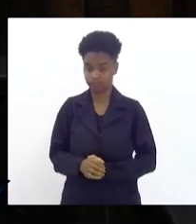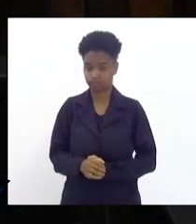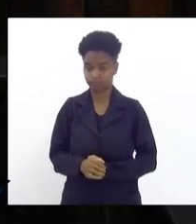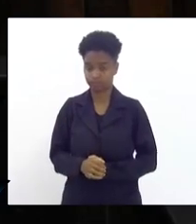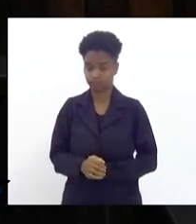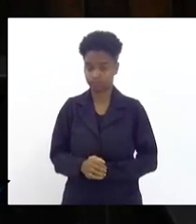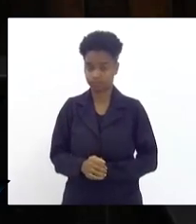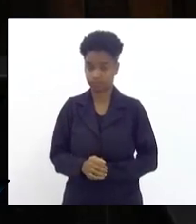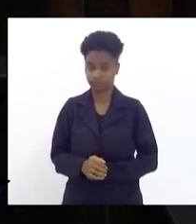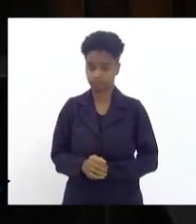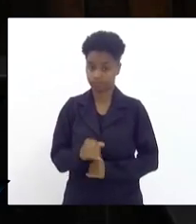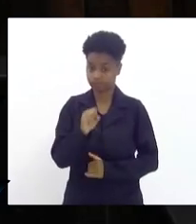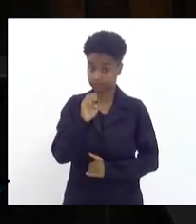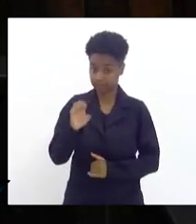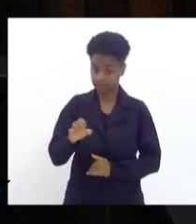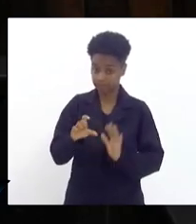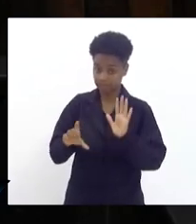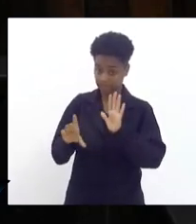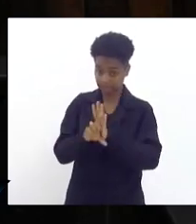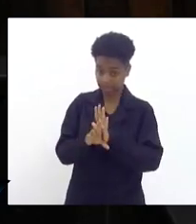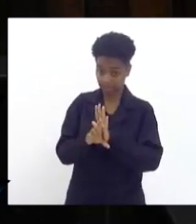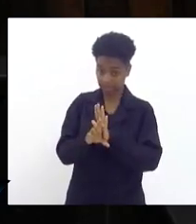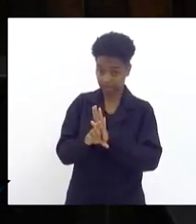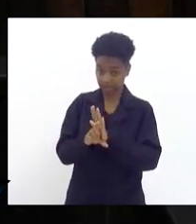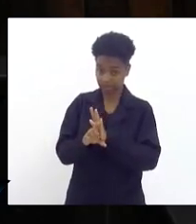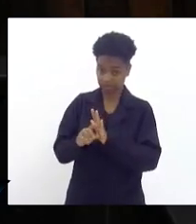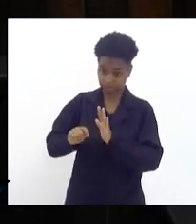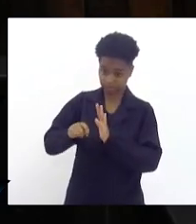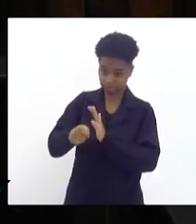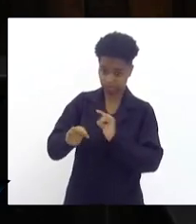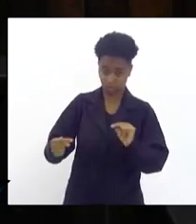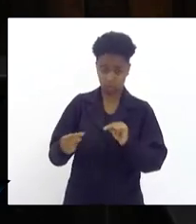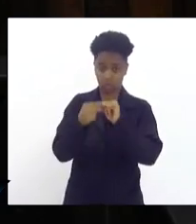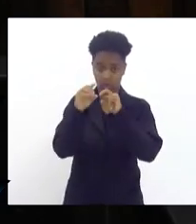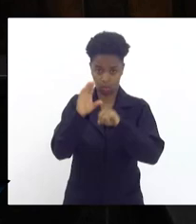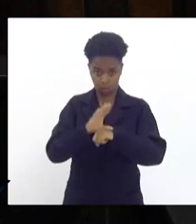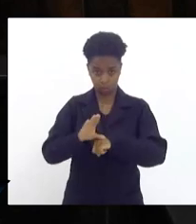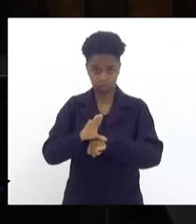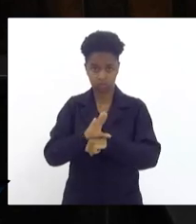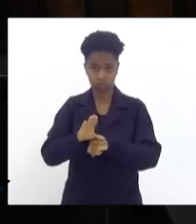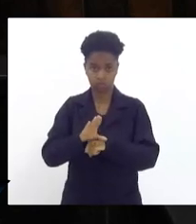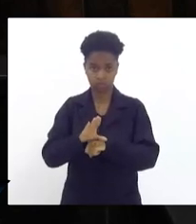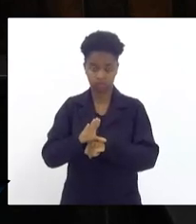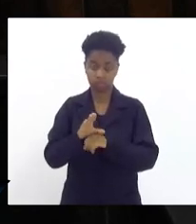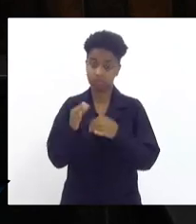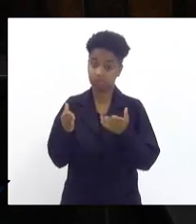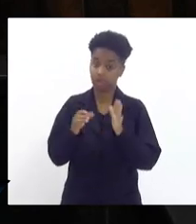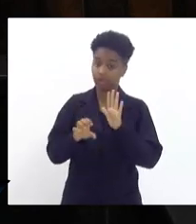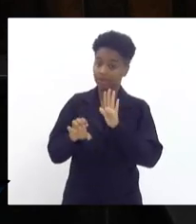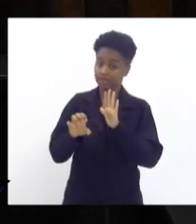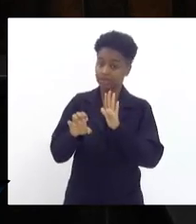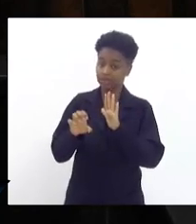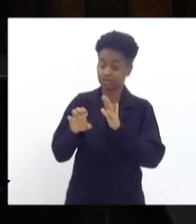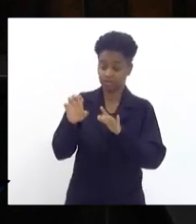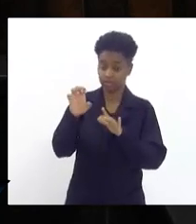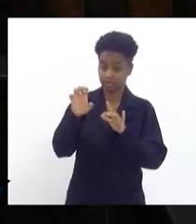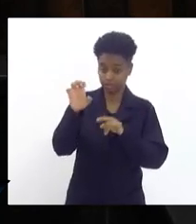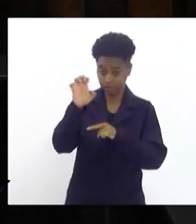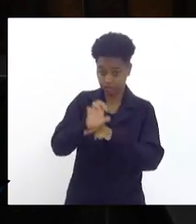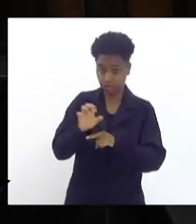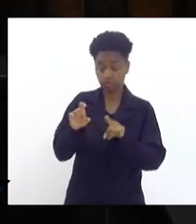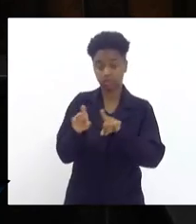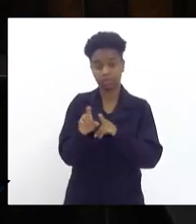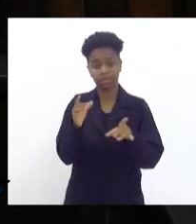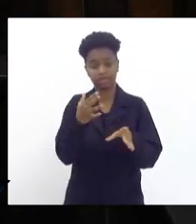se a lei foi considerada constitucional, o estado e os municípios